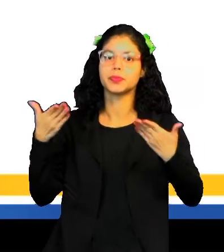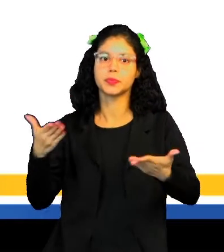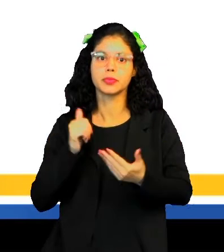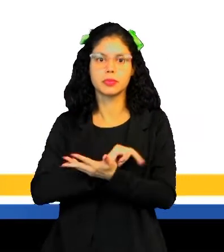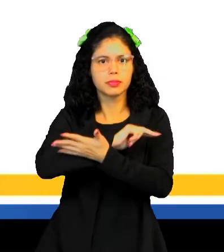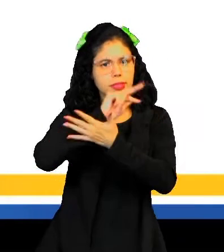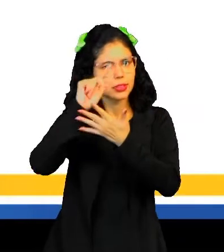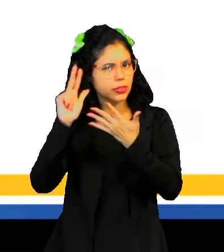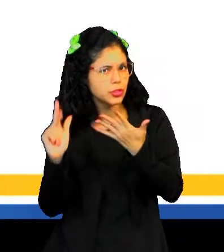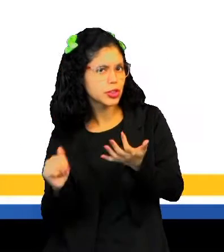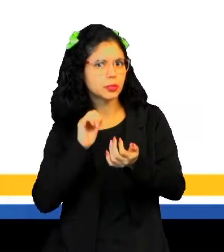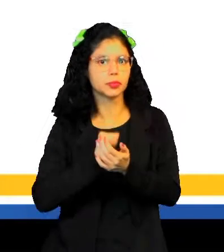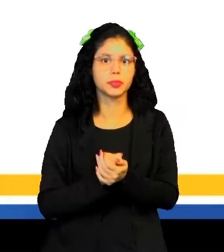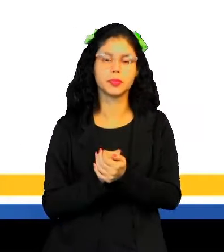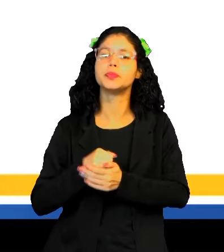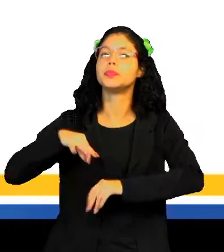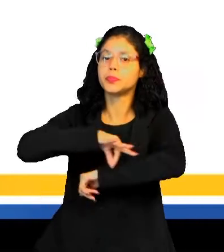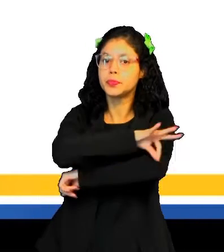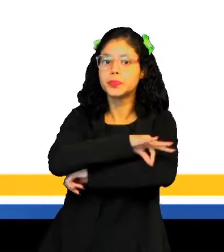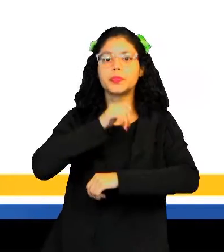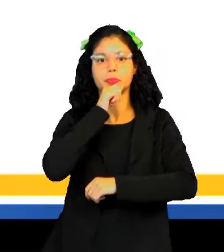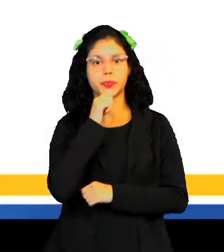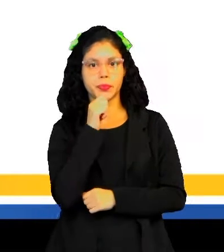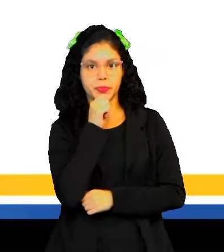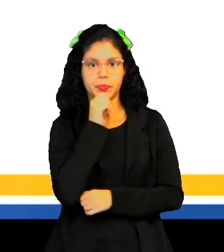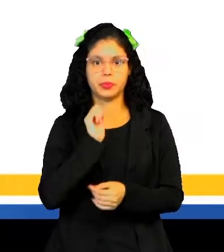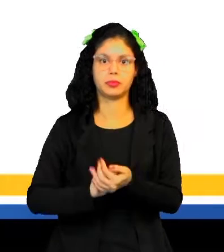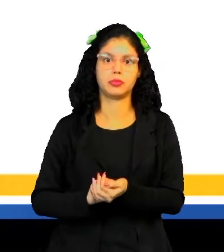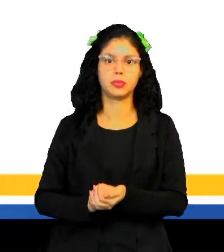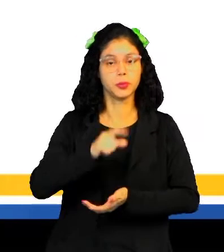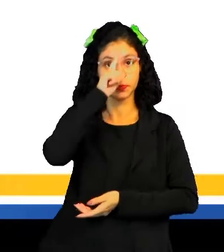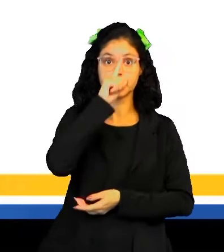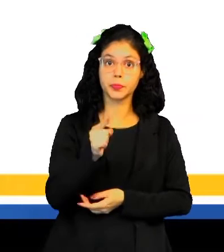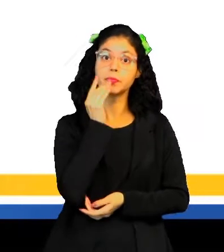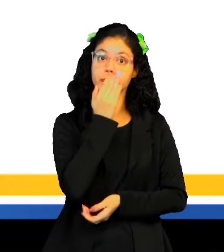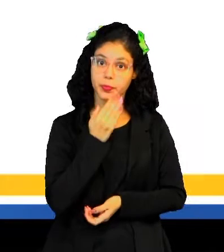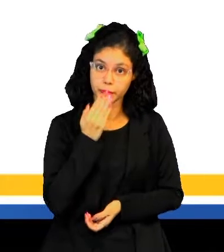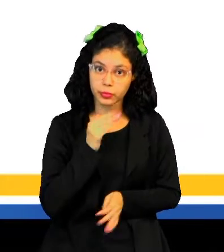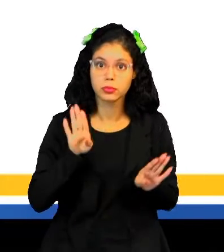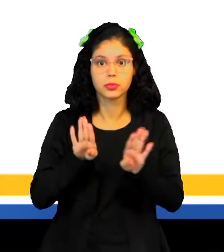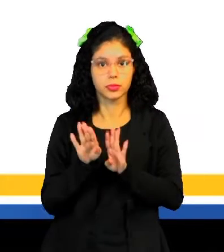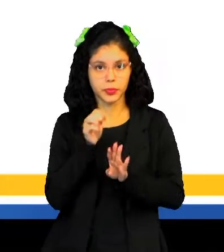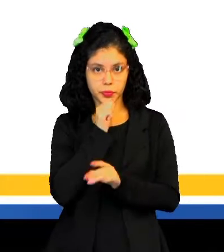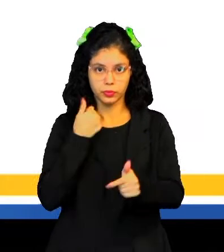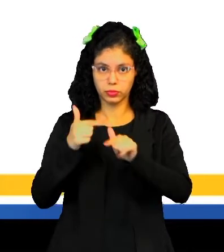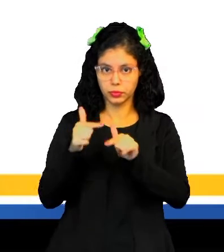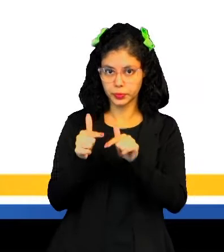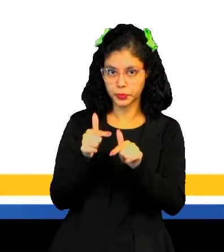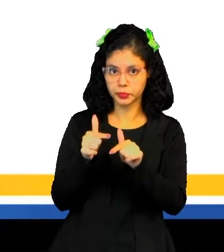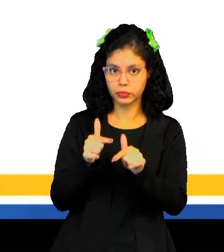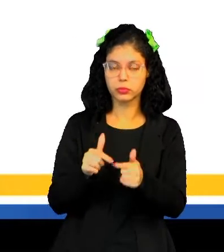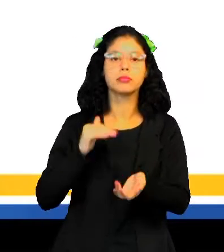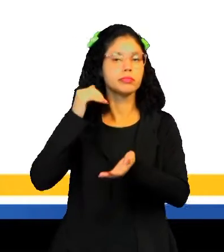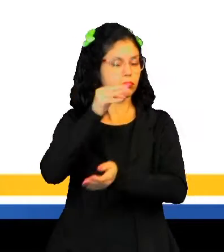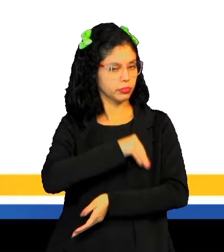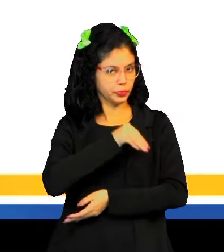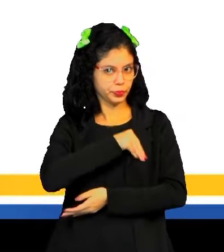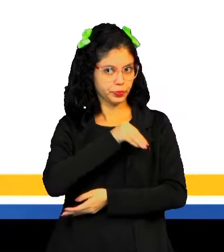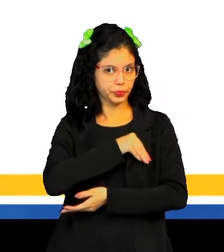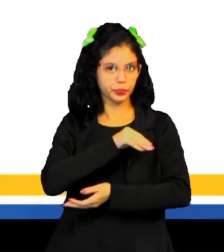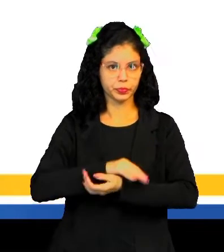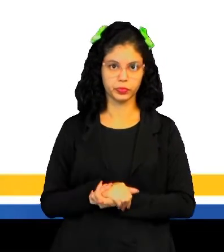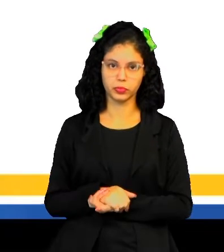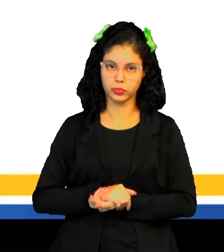engenheiros, diversos tipos de artesãos, além dos mestres do açúcar, que eram trabalhadores assalariados.